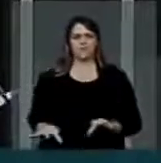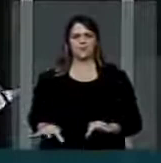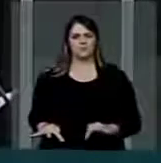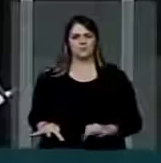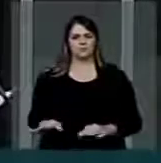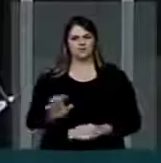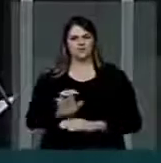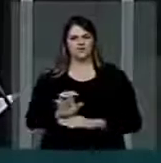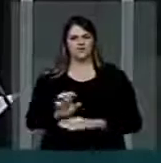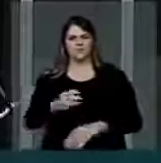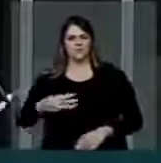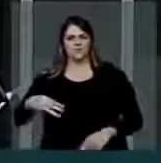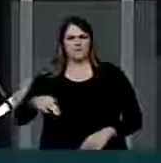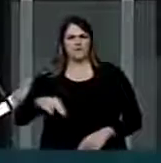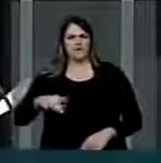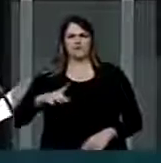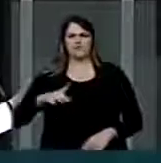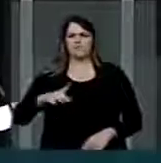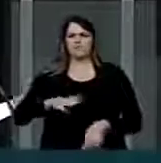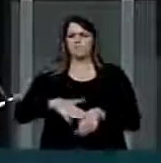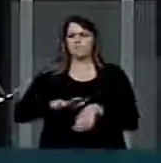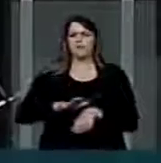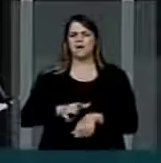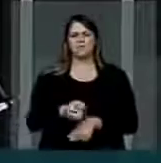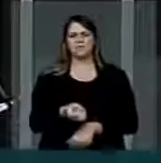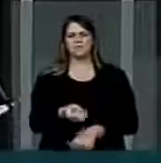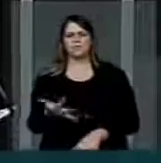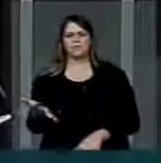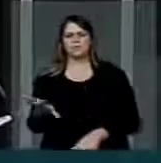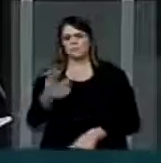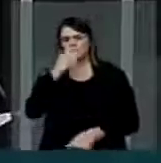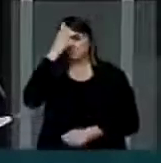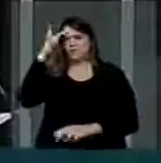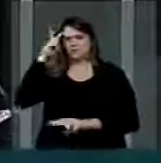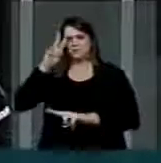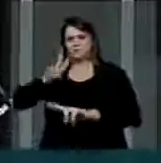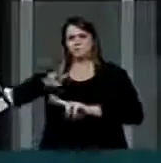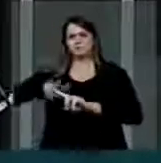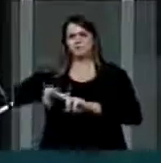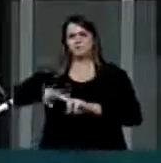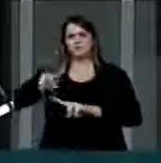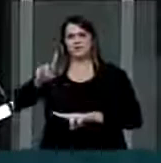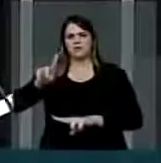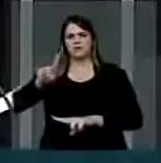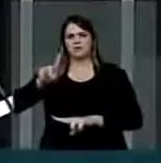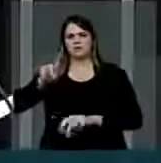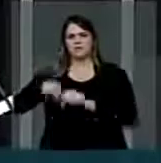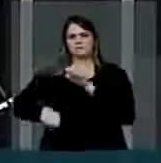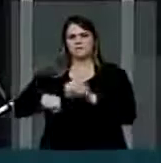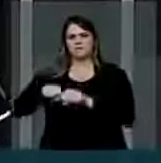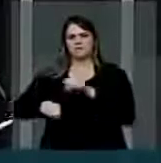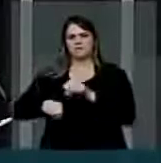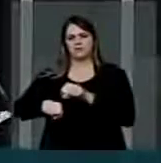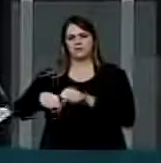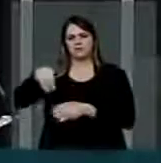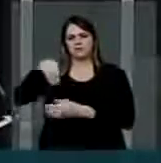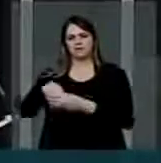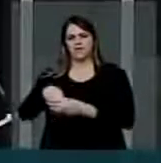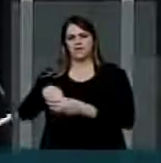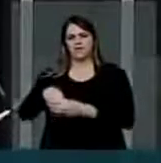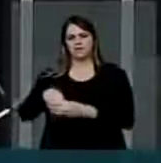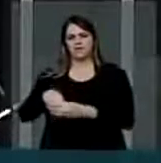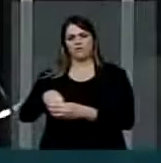Maranhão é o Estado que tem o maior número de encarcerados executados no interior dos presídios